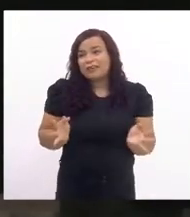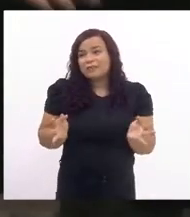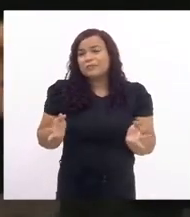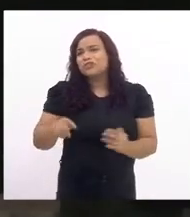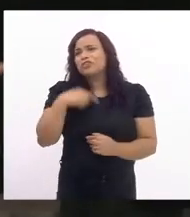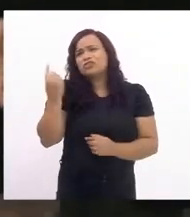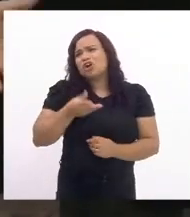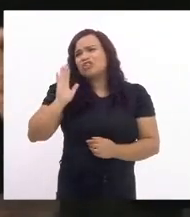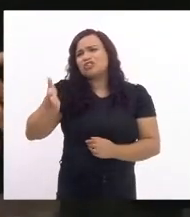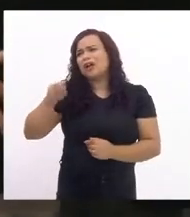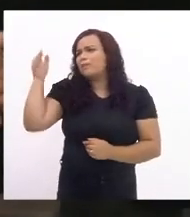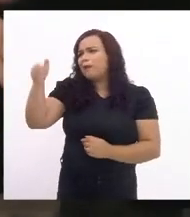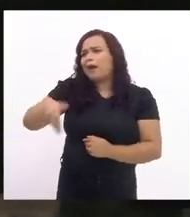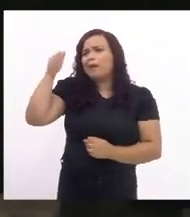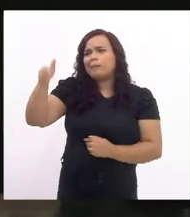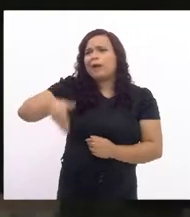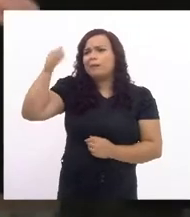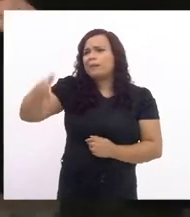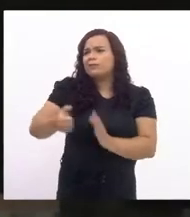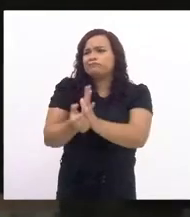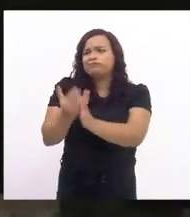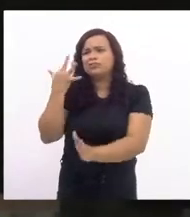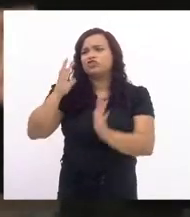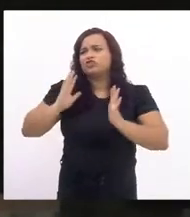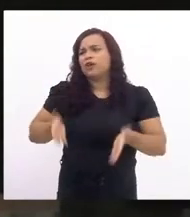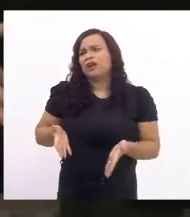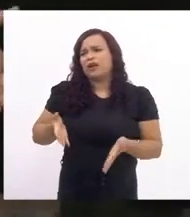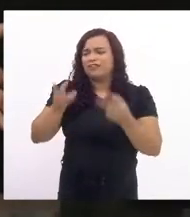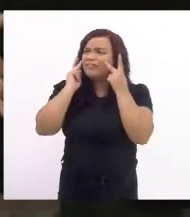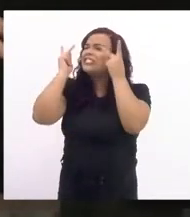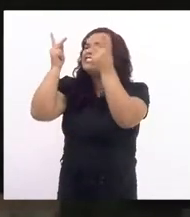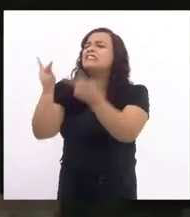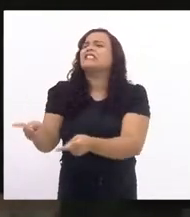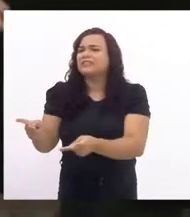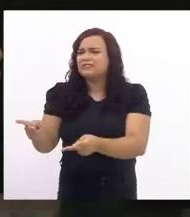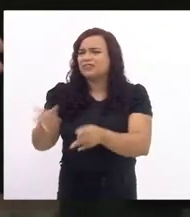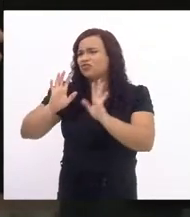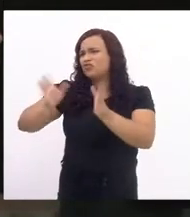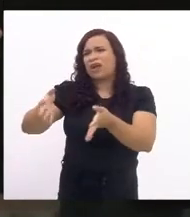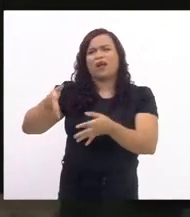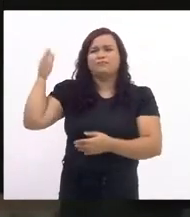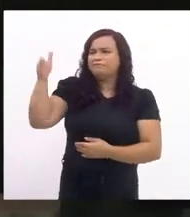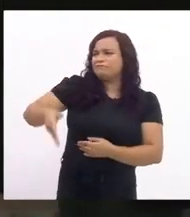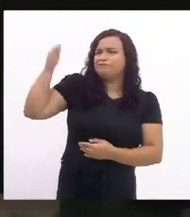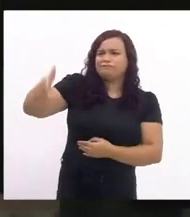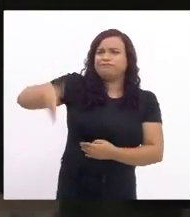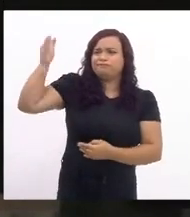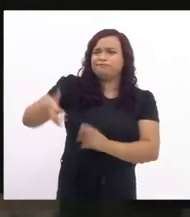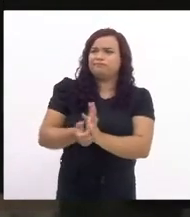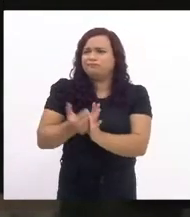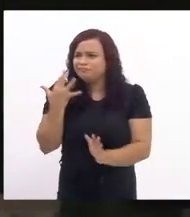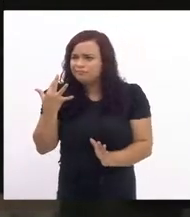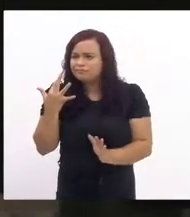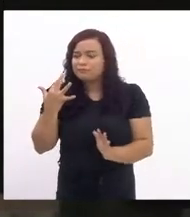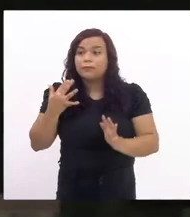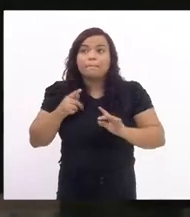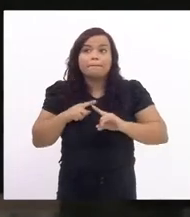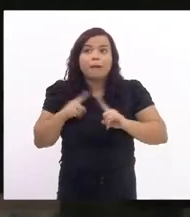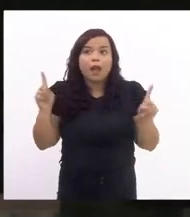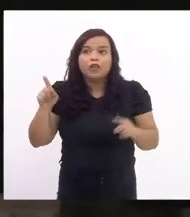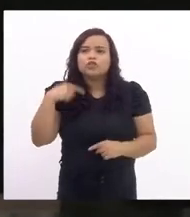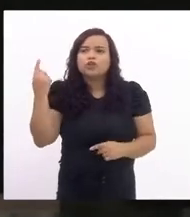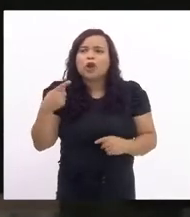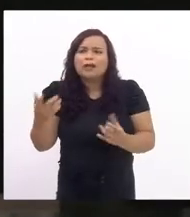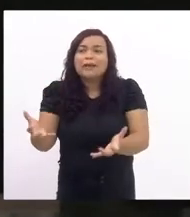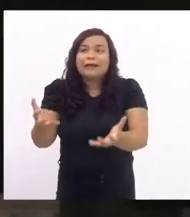já foi várias vezes para visitar um esqueleto a gente já foi várias vezes nós queremos que o